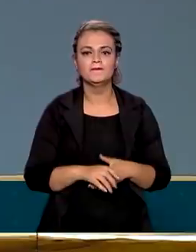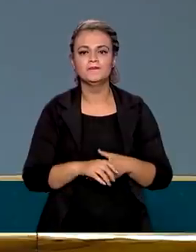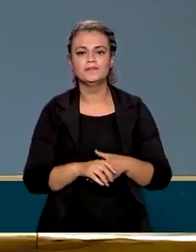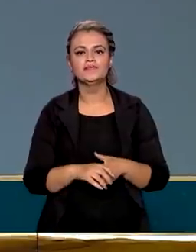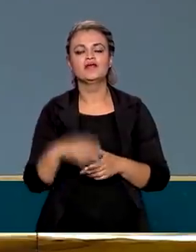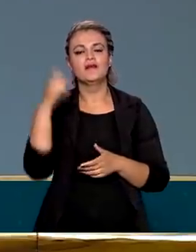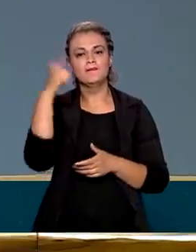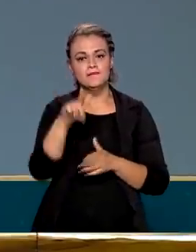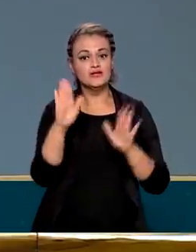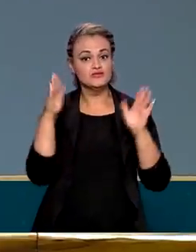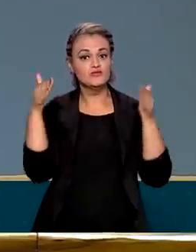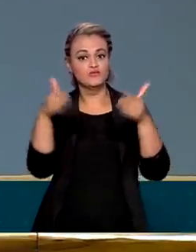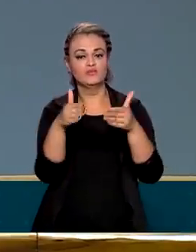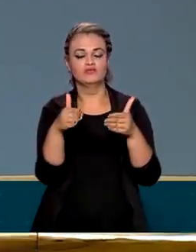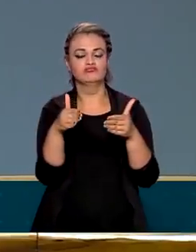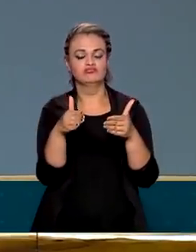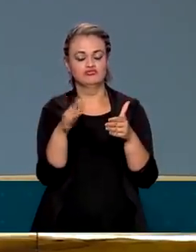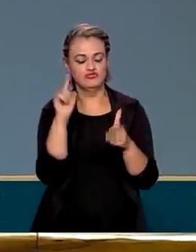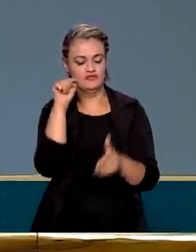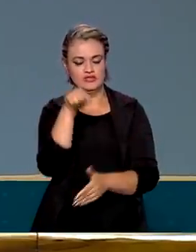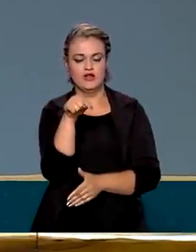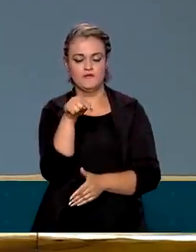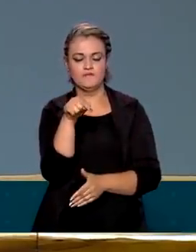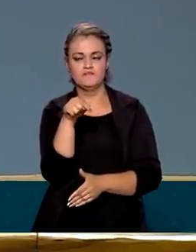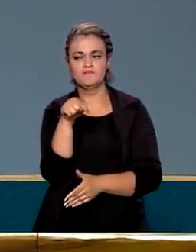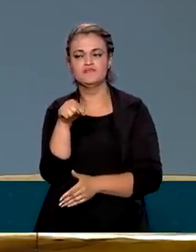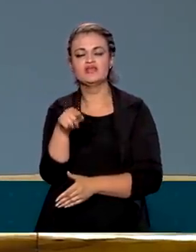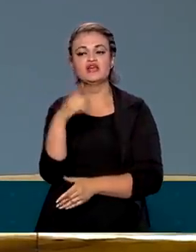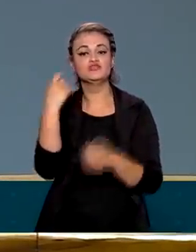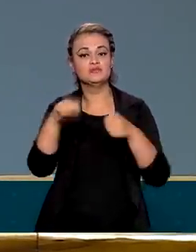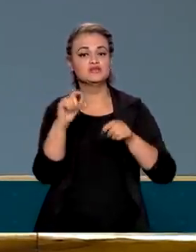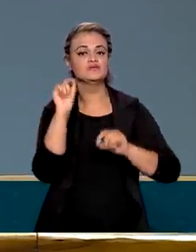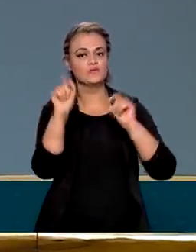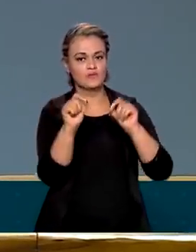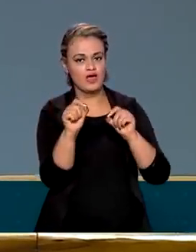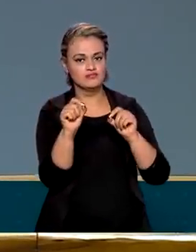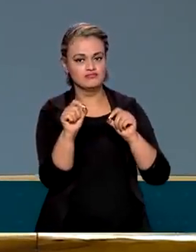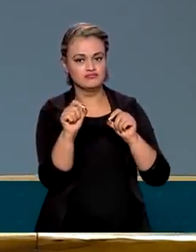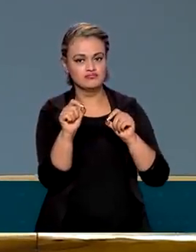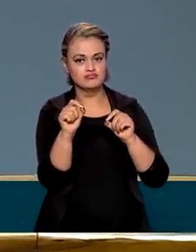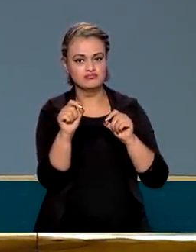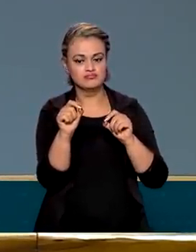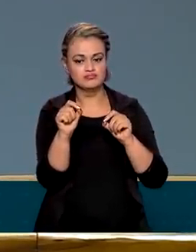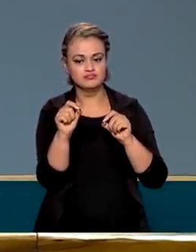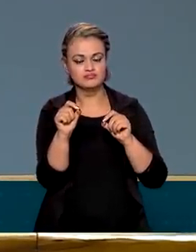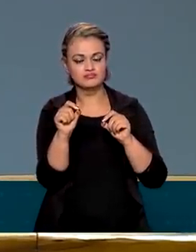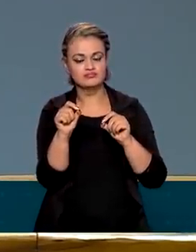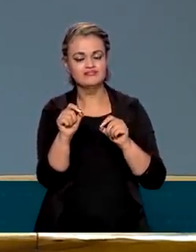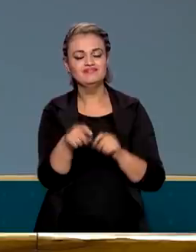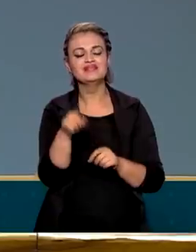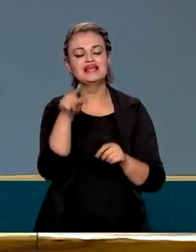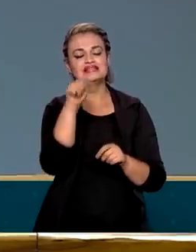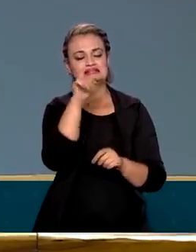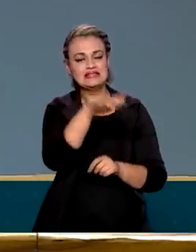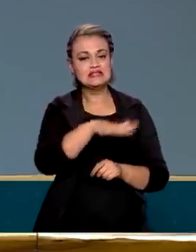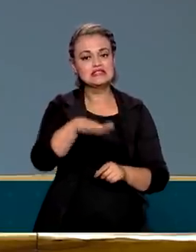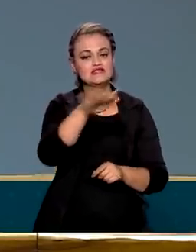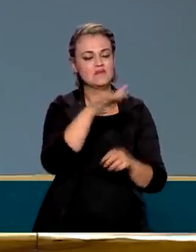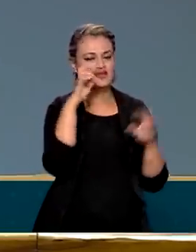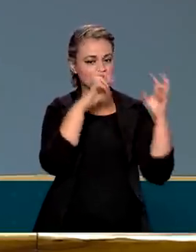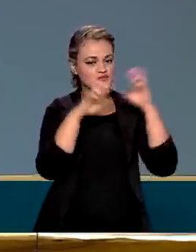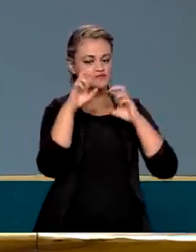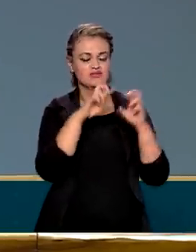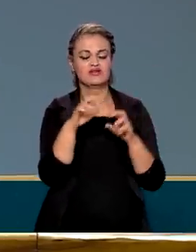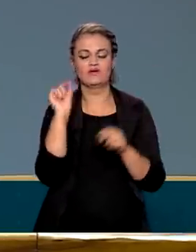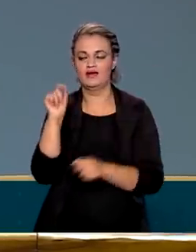mesmo tempo, do ponto de vista interno, o que nós precisamos é justamente desse espaço fiscal que